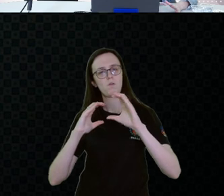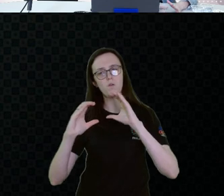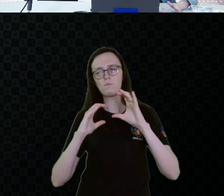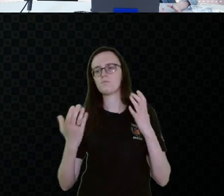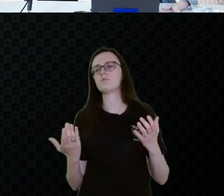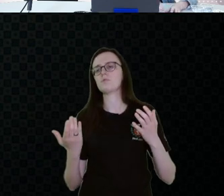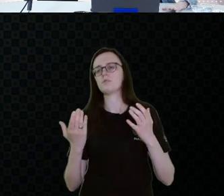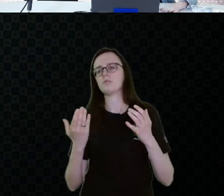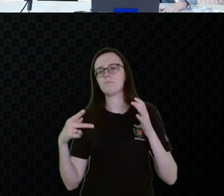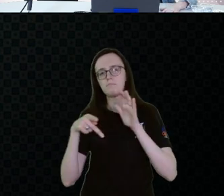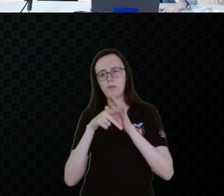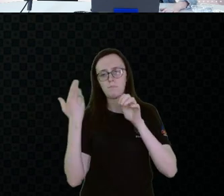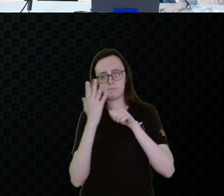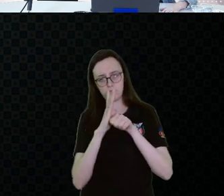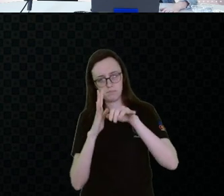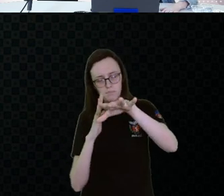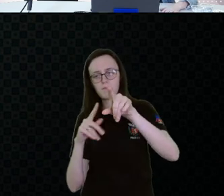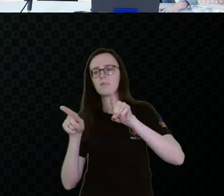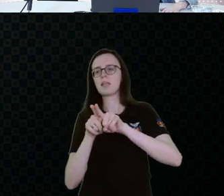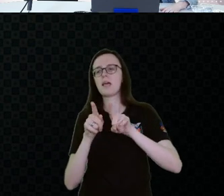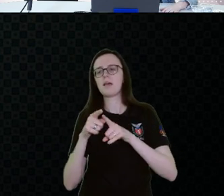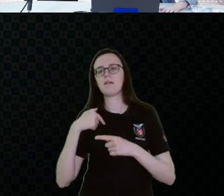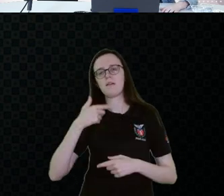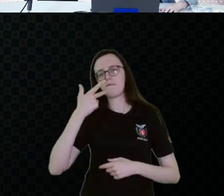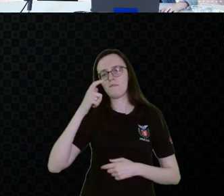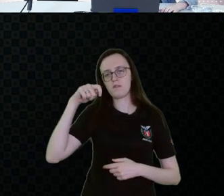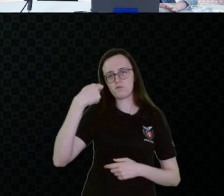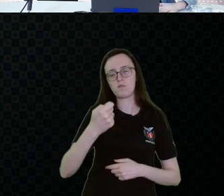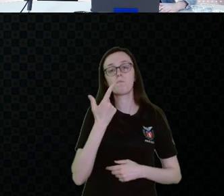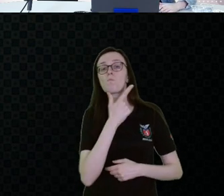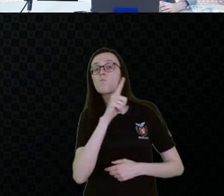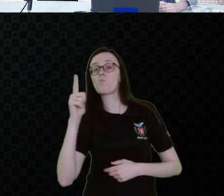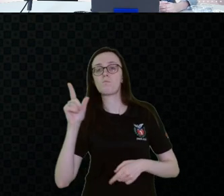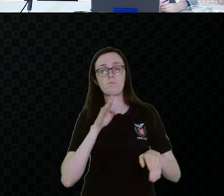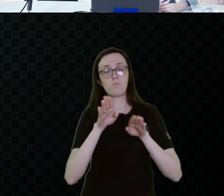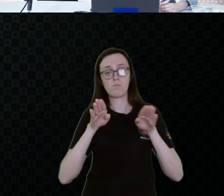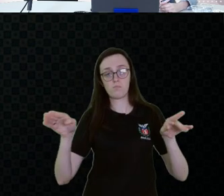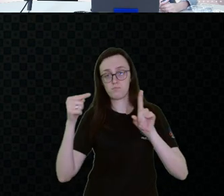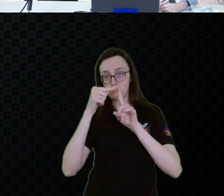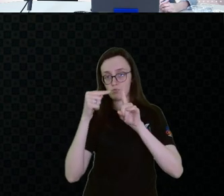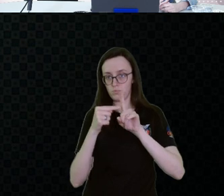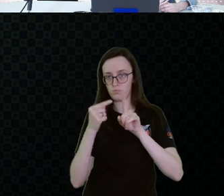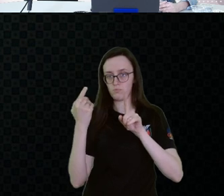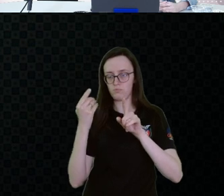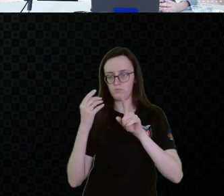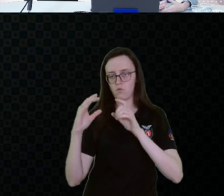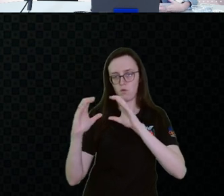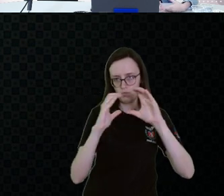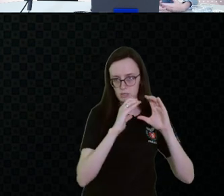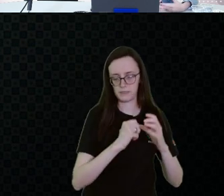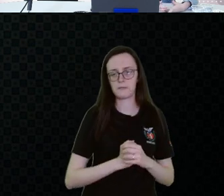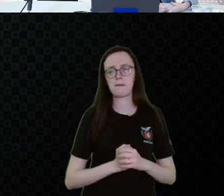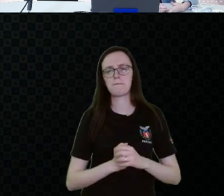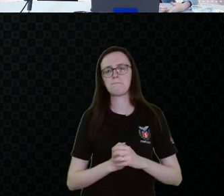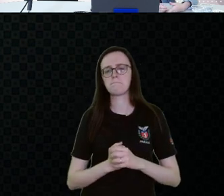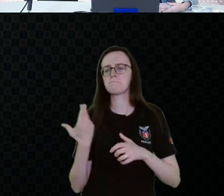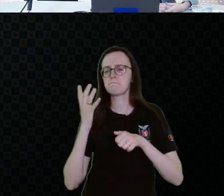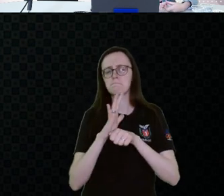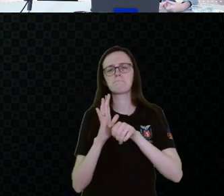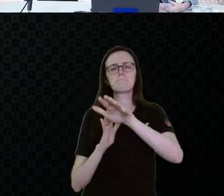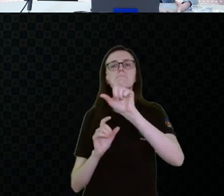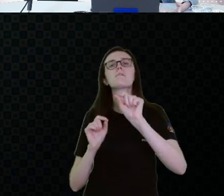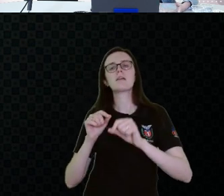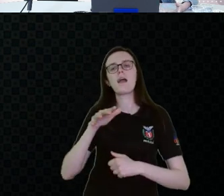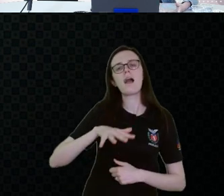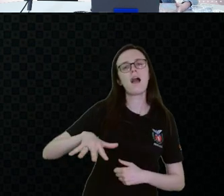da tecnologia assistiva. E eu vou falar da comunicação alternativa também. Então, o que é a tecnologia assistiva, né, gente? É uma área do conhecimento,